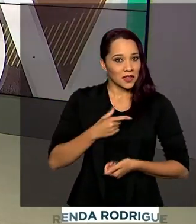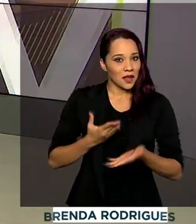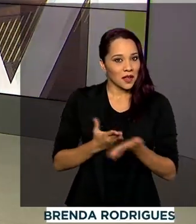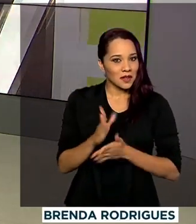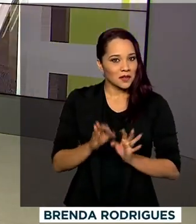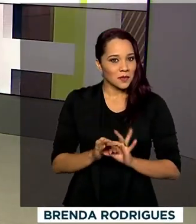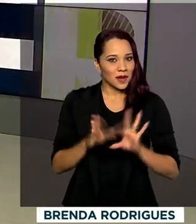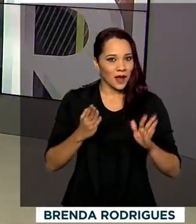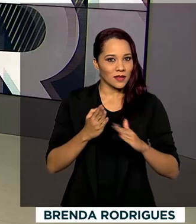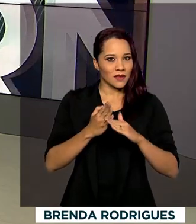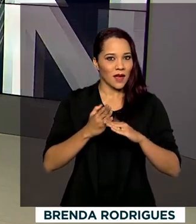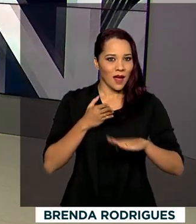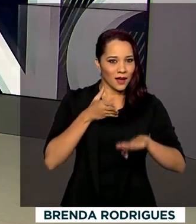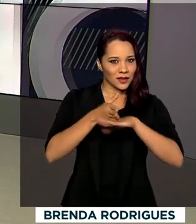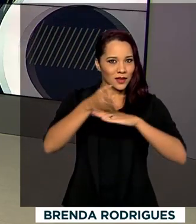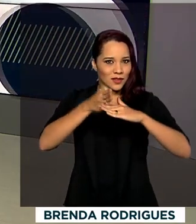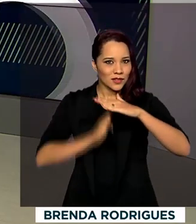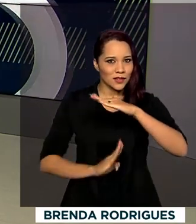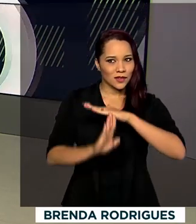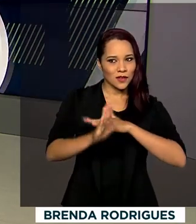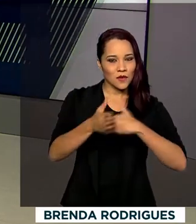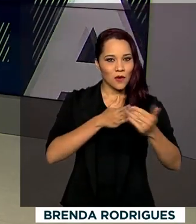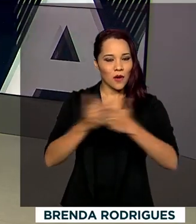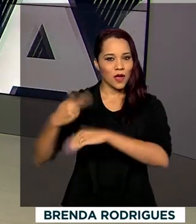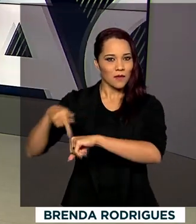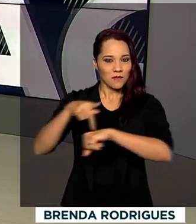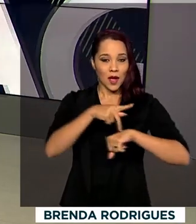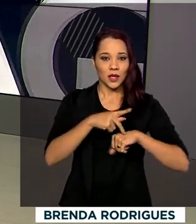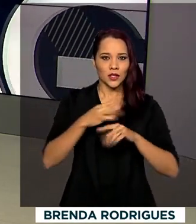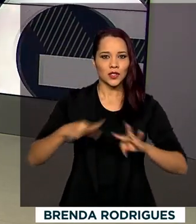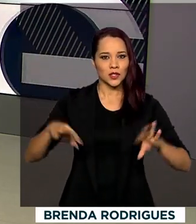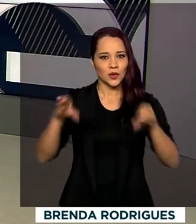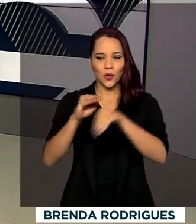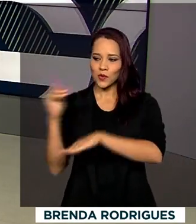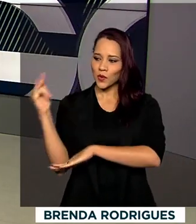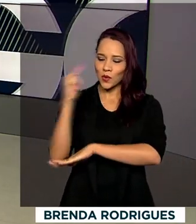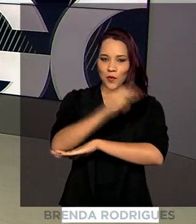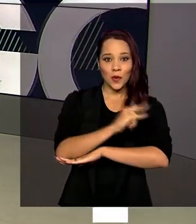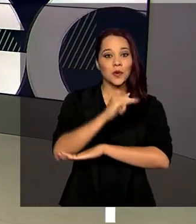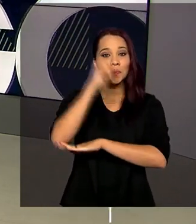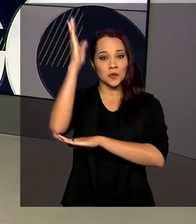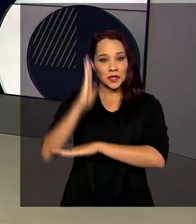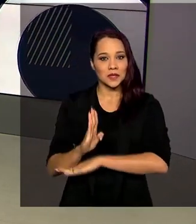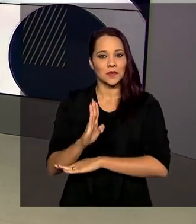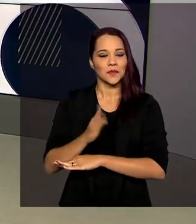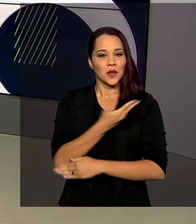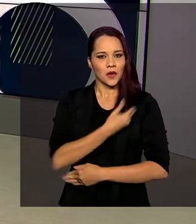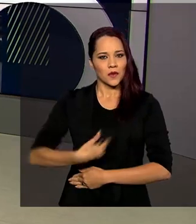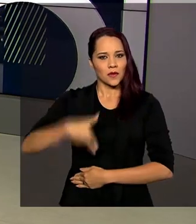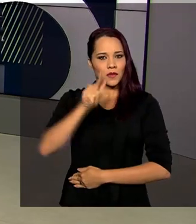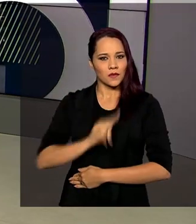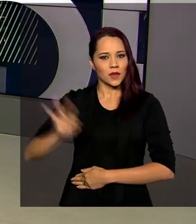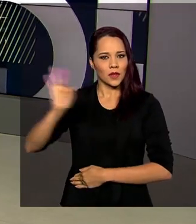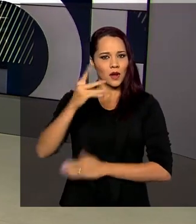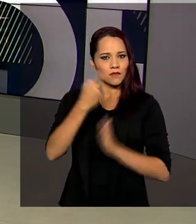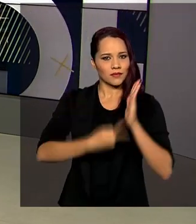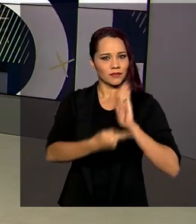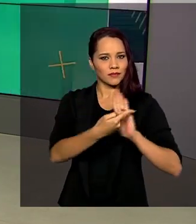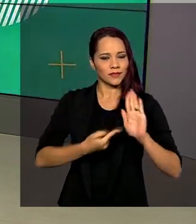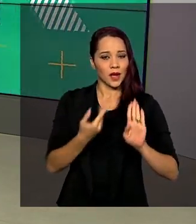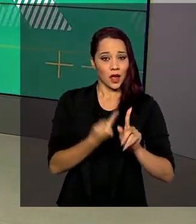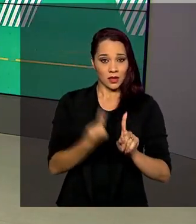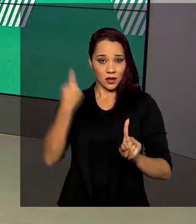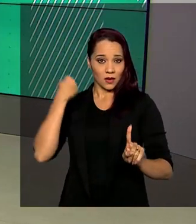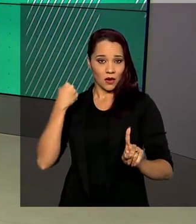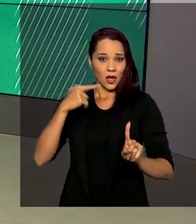entrada de estrangeiros de qualquer nacionalidade em todos os aeroportos do país. O governo federal revogou a medida anterior que